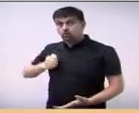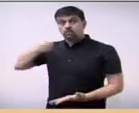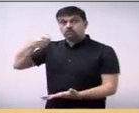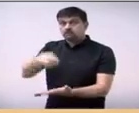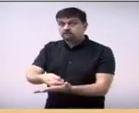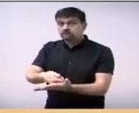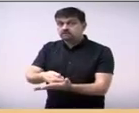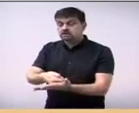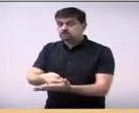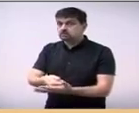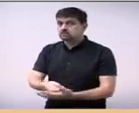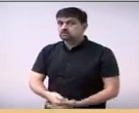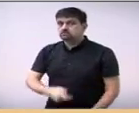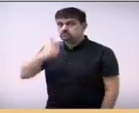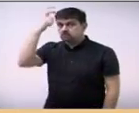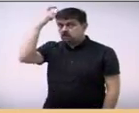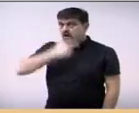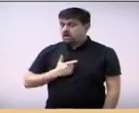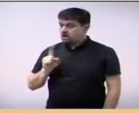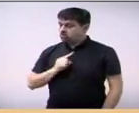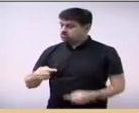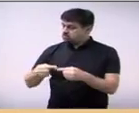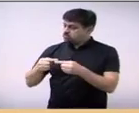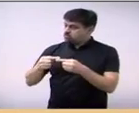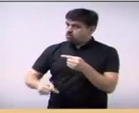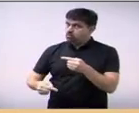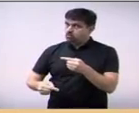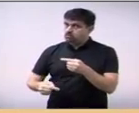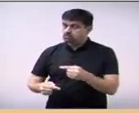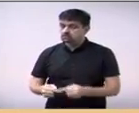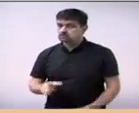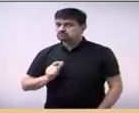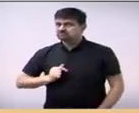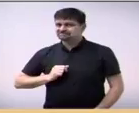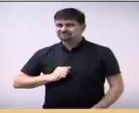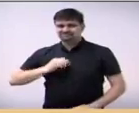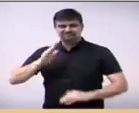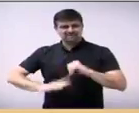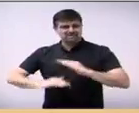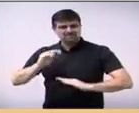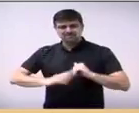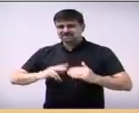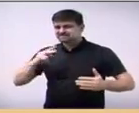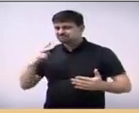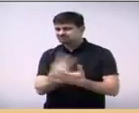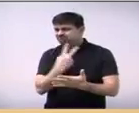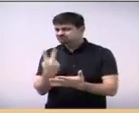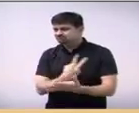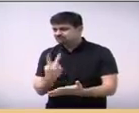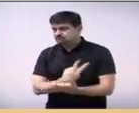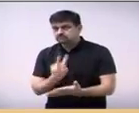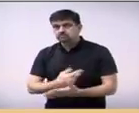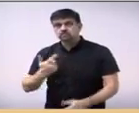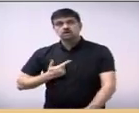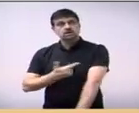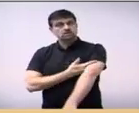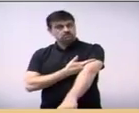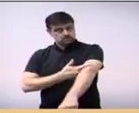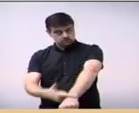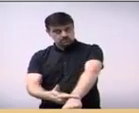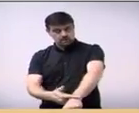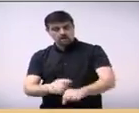senhores que, mesmo não concordando com este modo operandes, respeito.